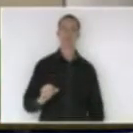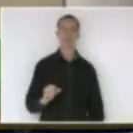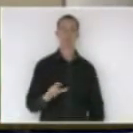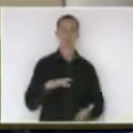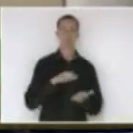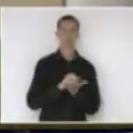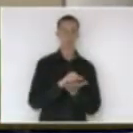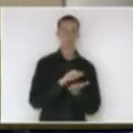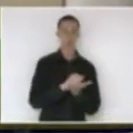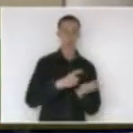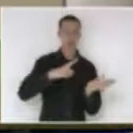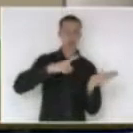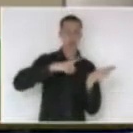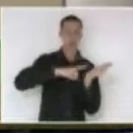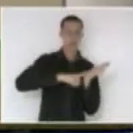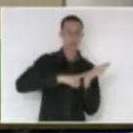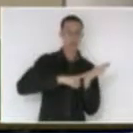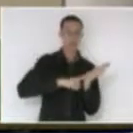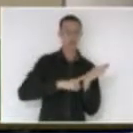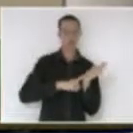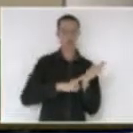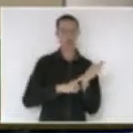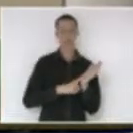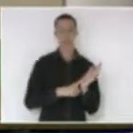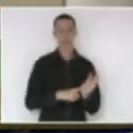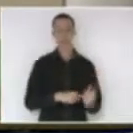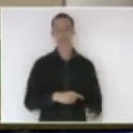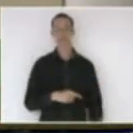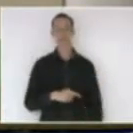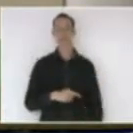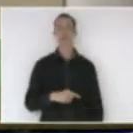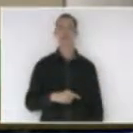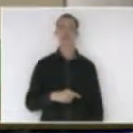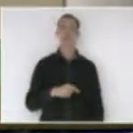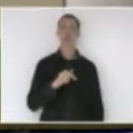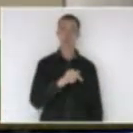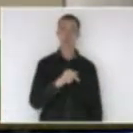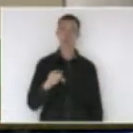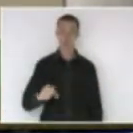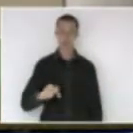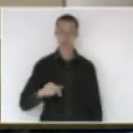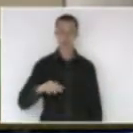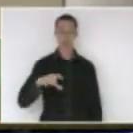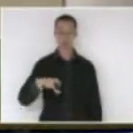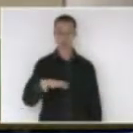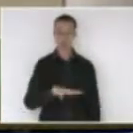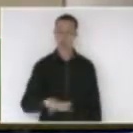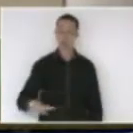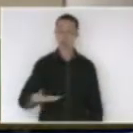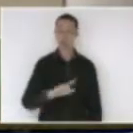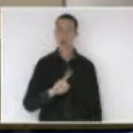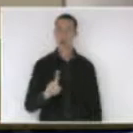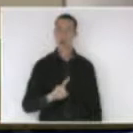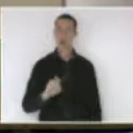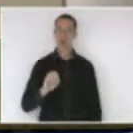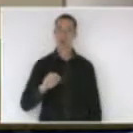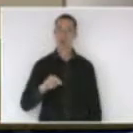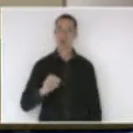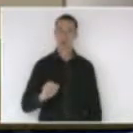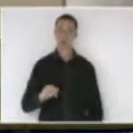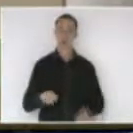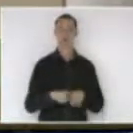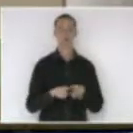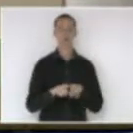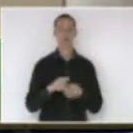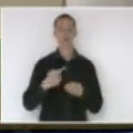cadastramento biométrico eleitoral da 77ª zona eleitoral seja também realizado